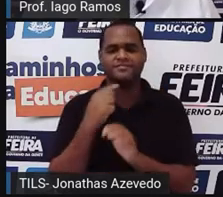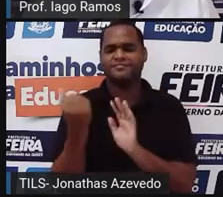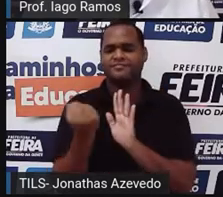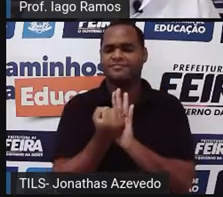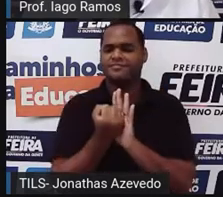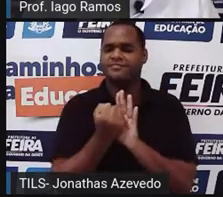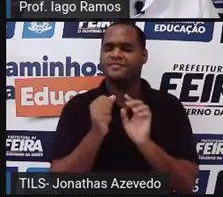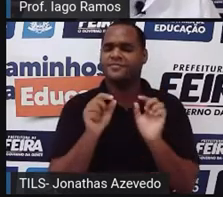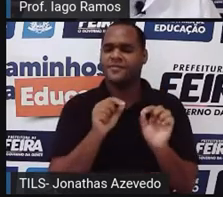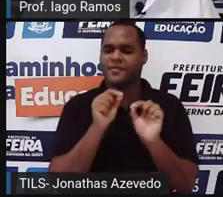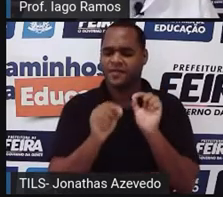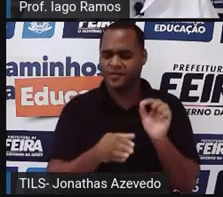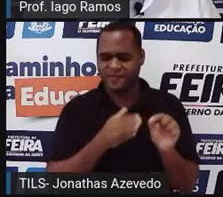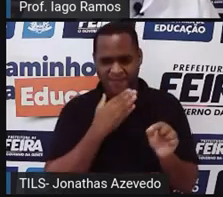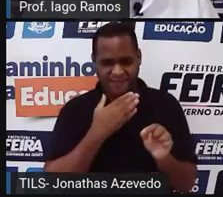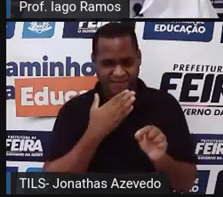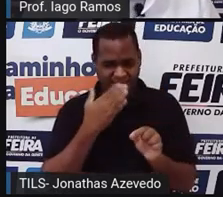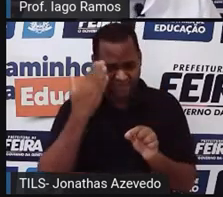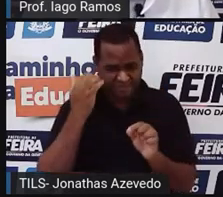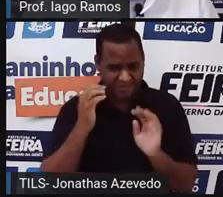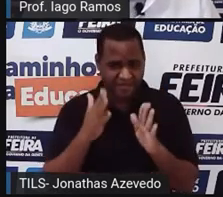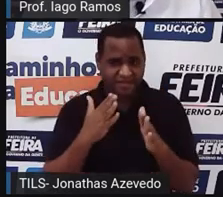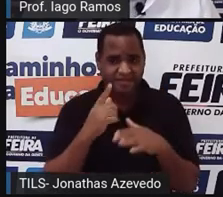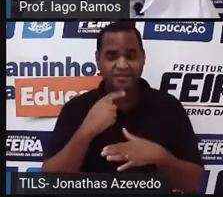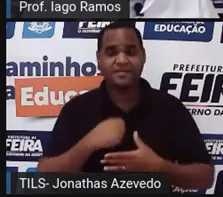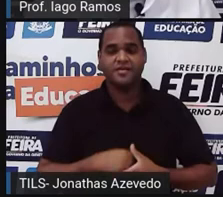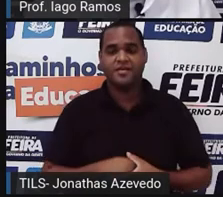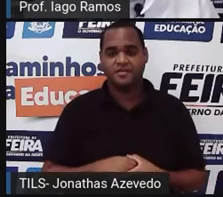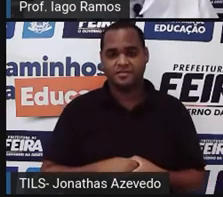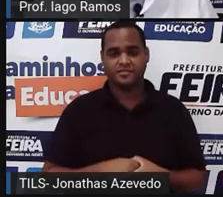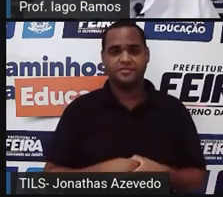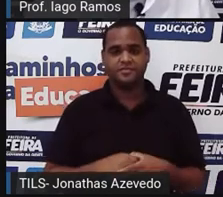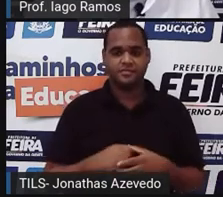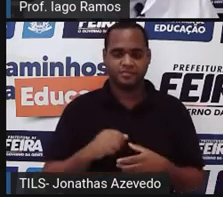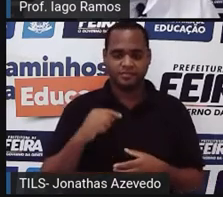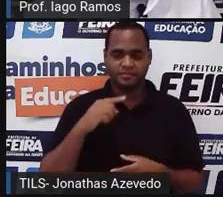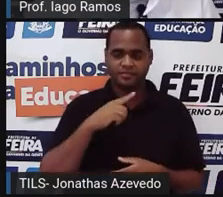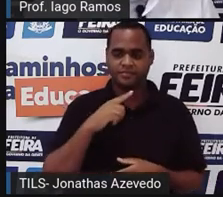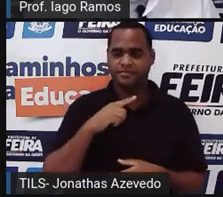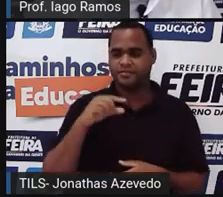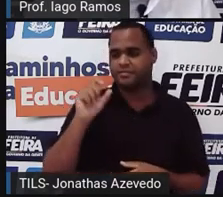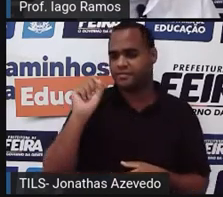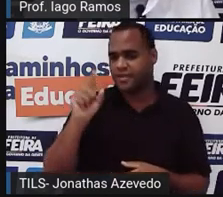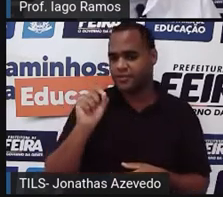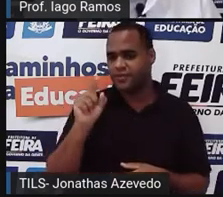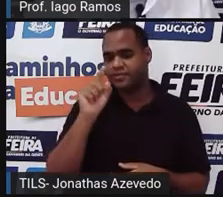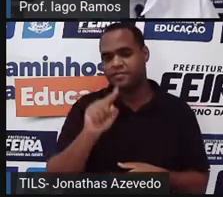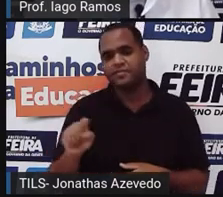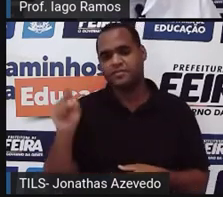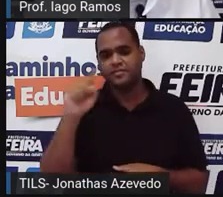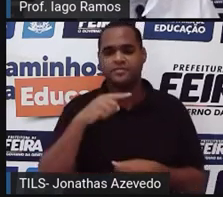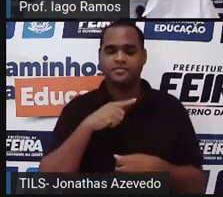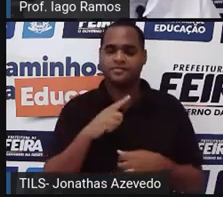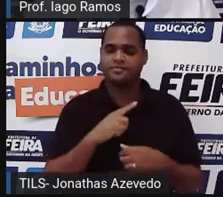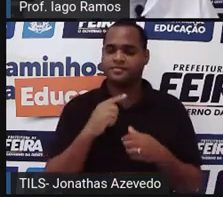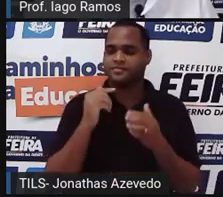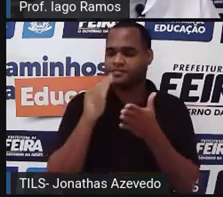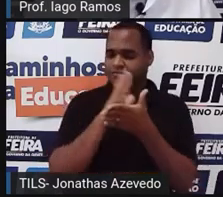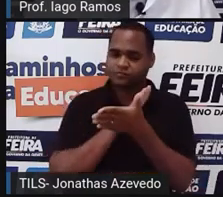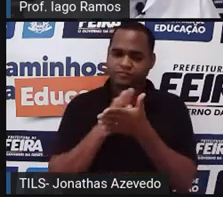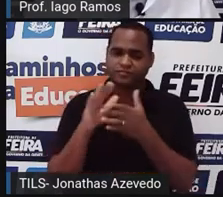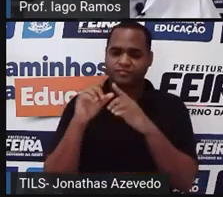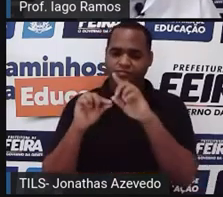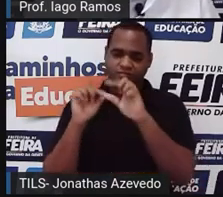é essa? Você conhece essa logomarca, né? Um círculo azul com algumas estrelinhas dentro,